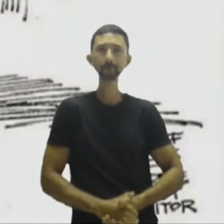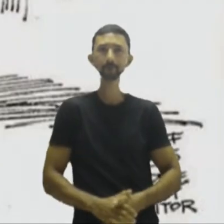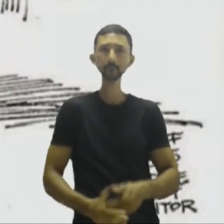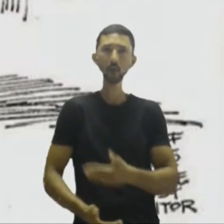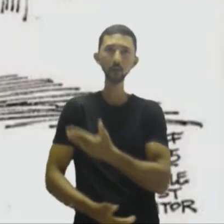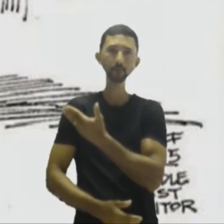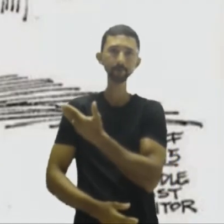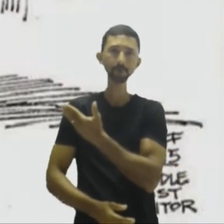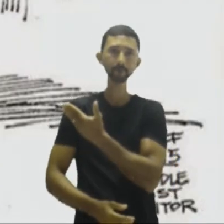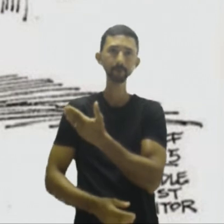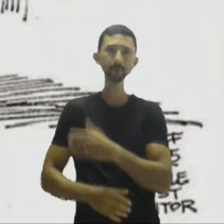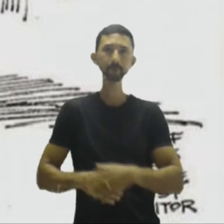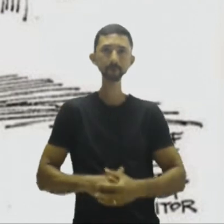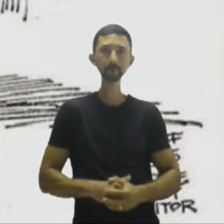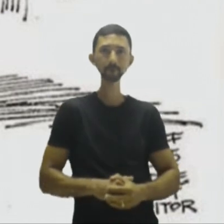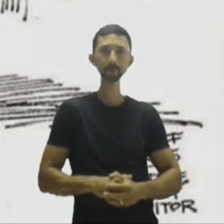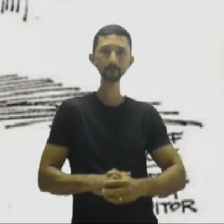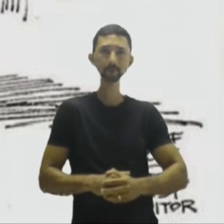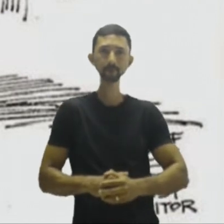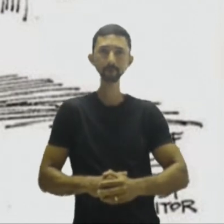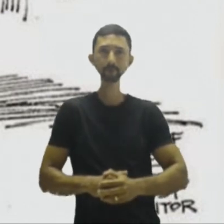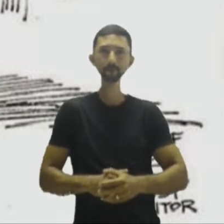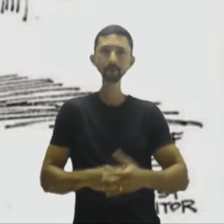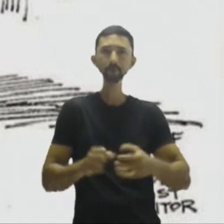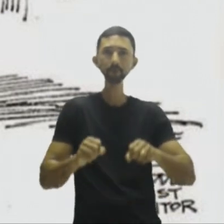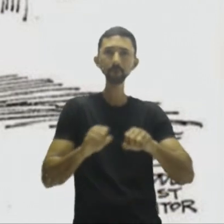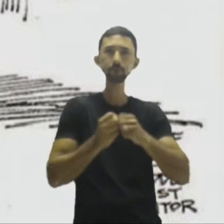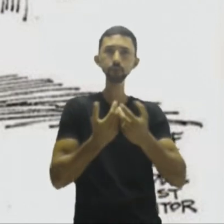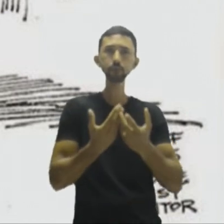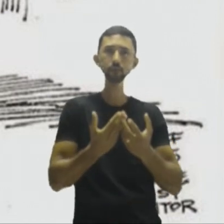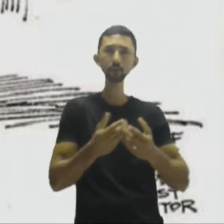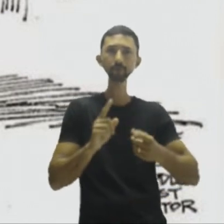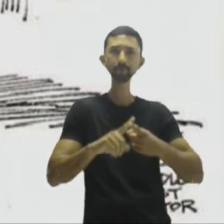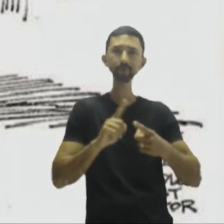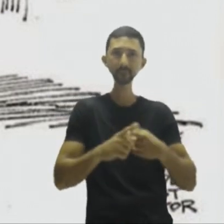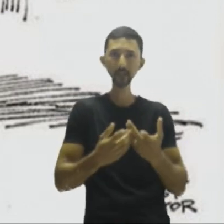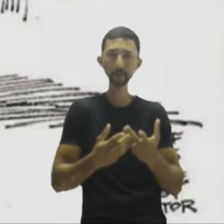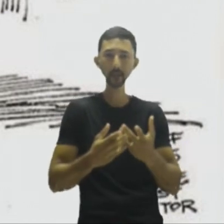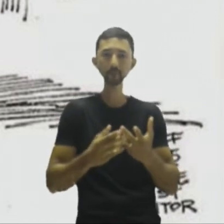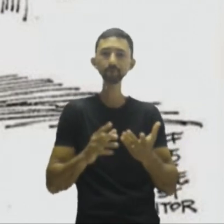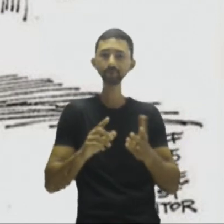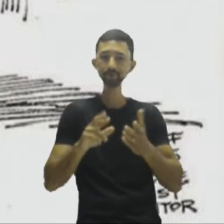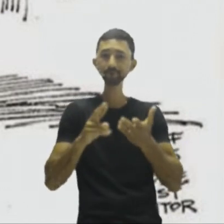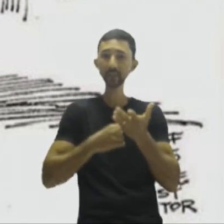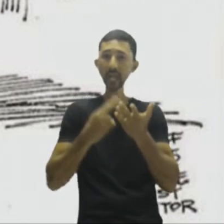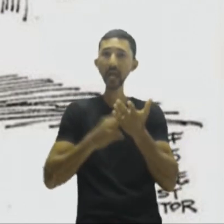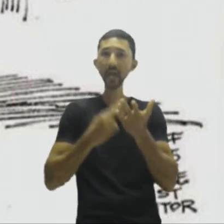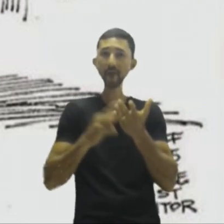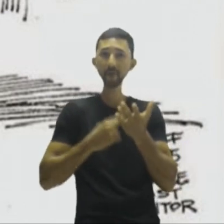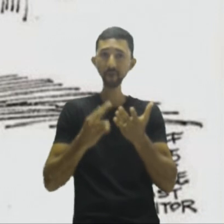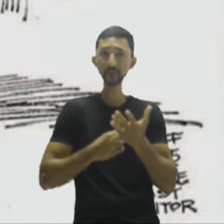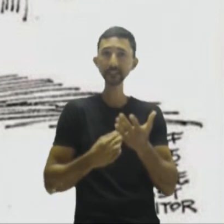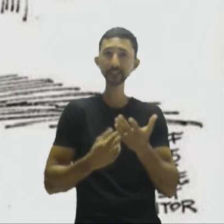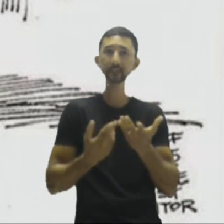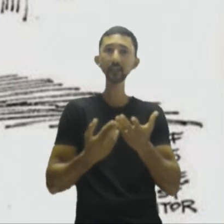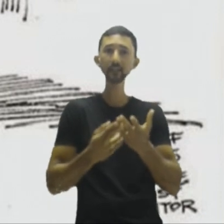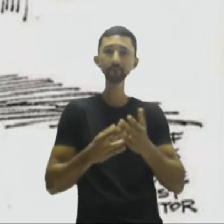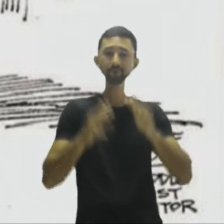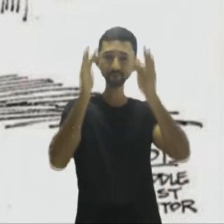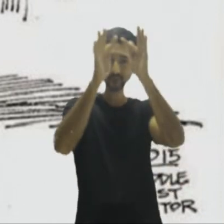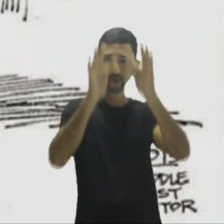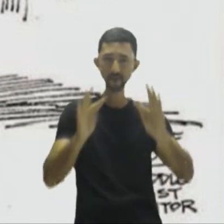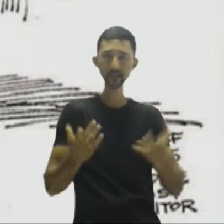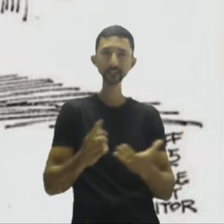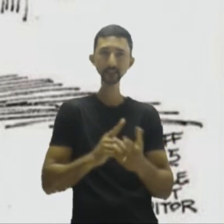seria o atentado em 2015 à revista satírica que se diz humorística francesa Charles